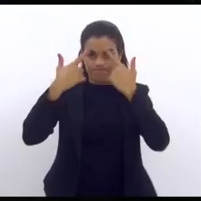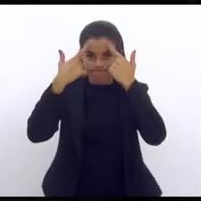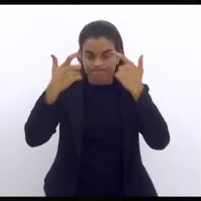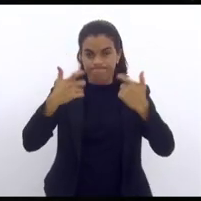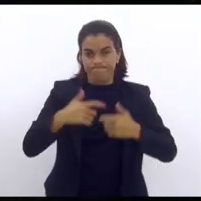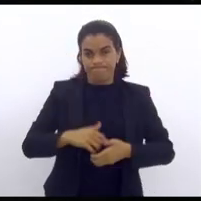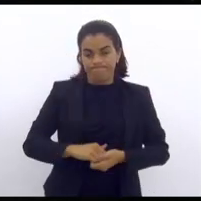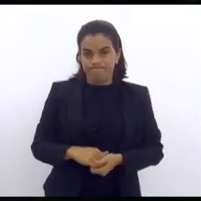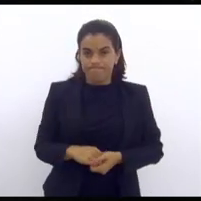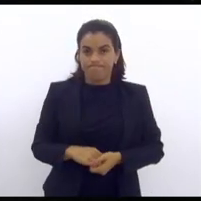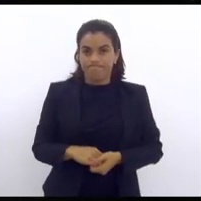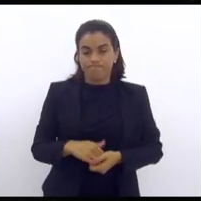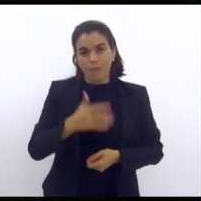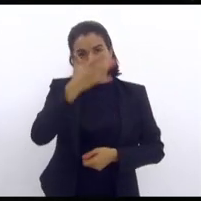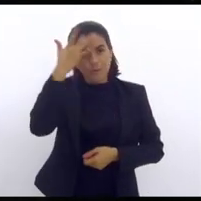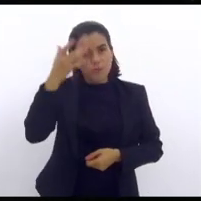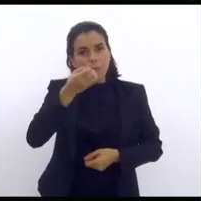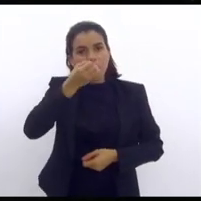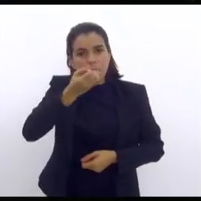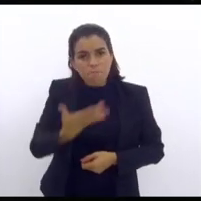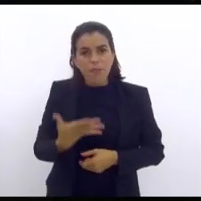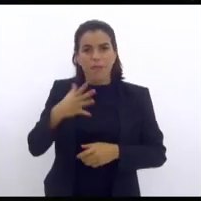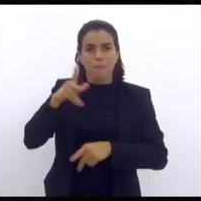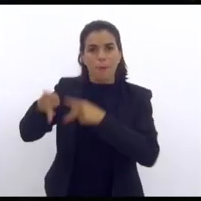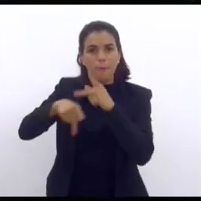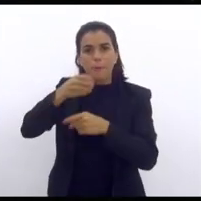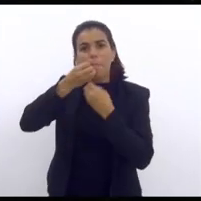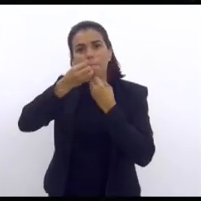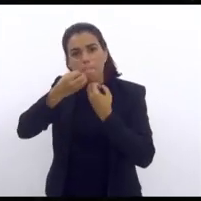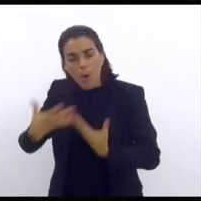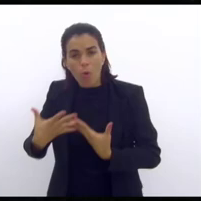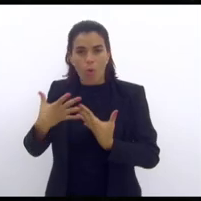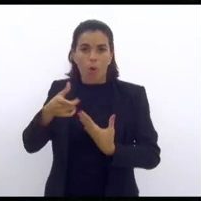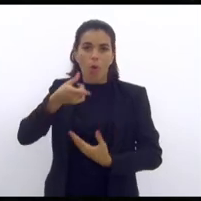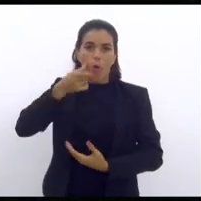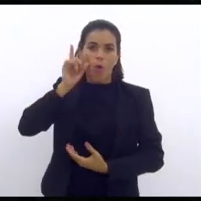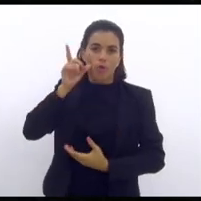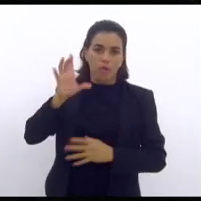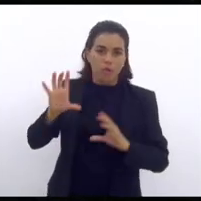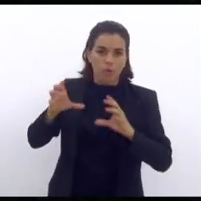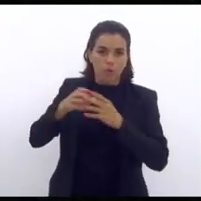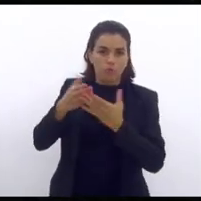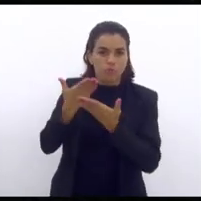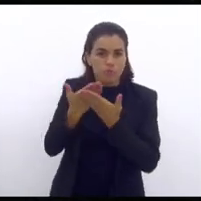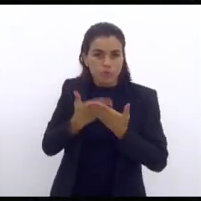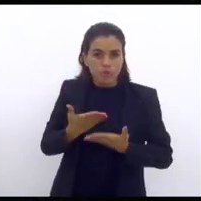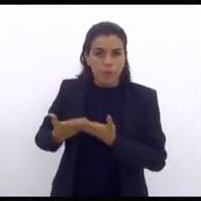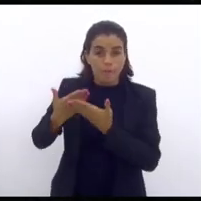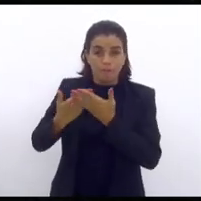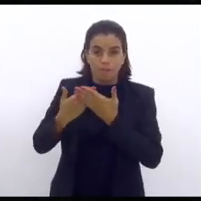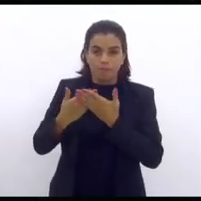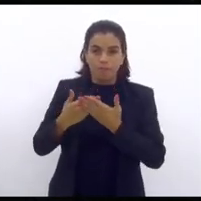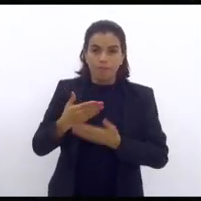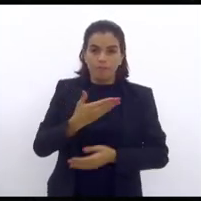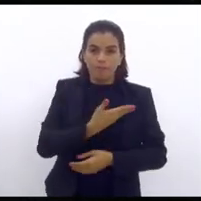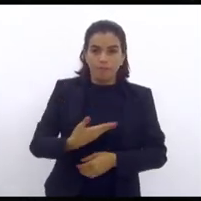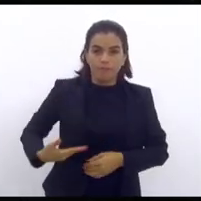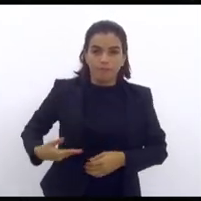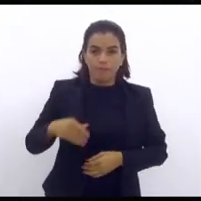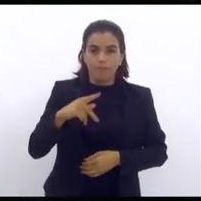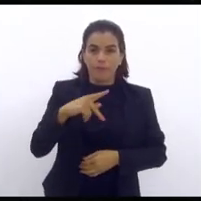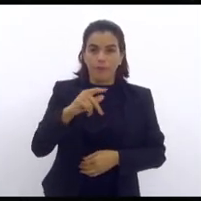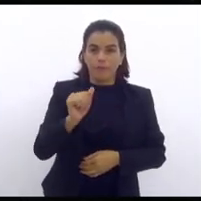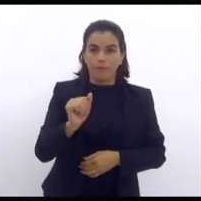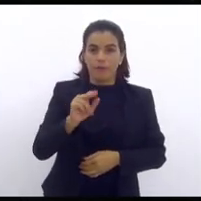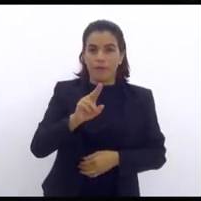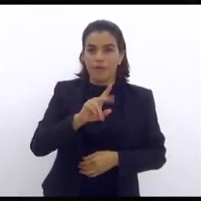pensam assim, o cidadão de bem, ele não aguenta mais. Estávamos ontem num grupo de estudo liderado pelo general Pazuello, deputado federal, com Márcio Galberto,